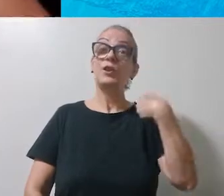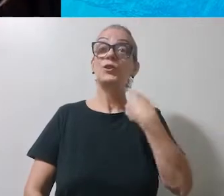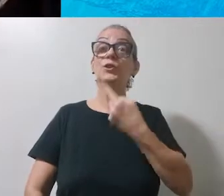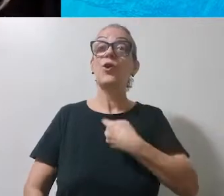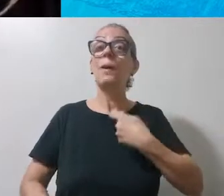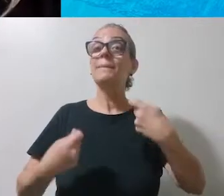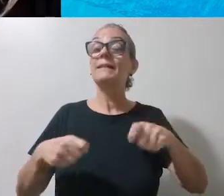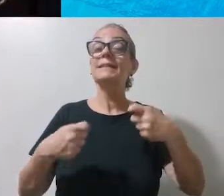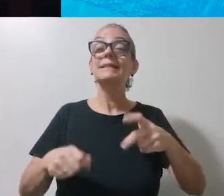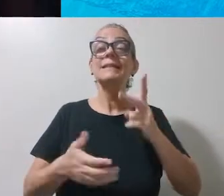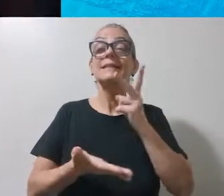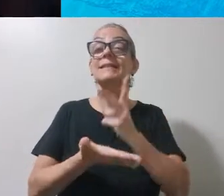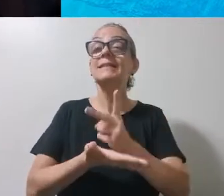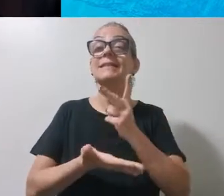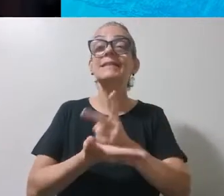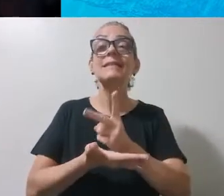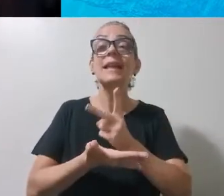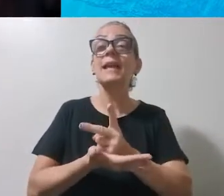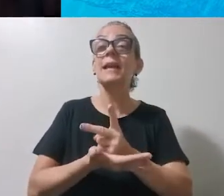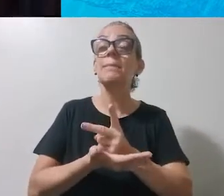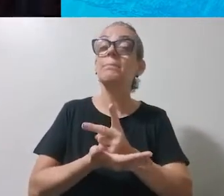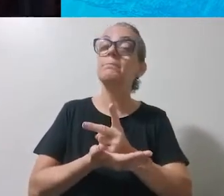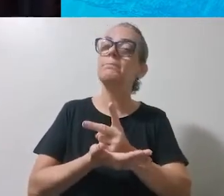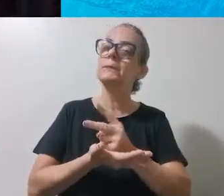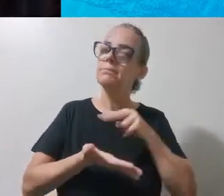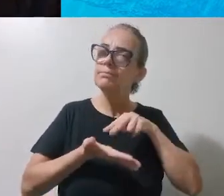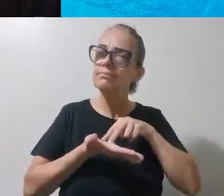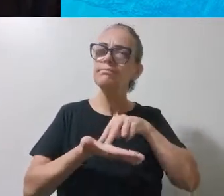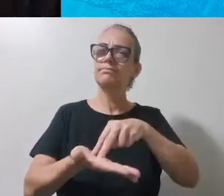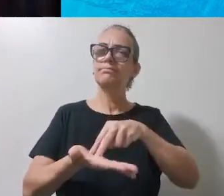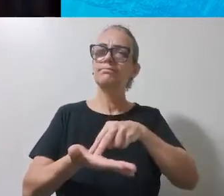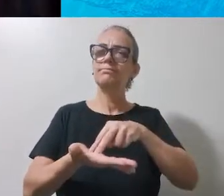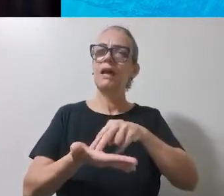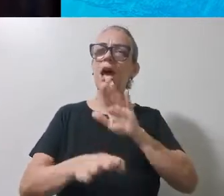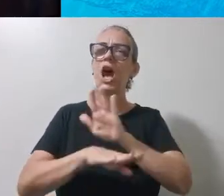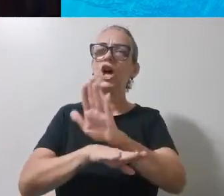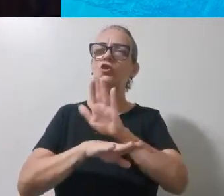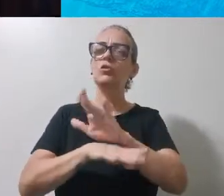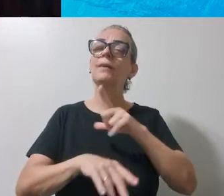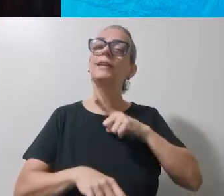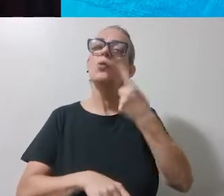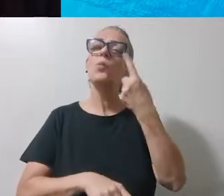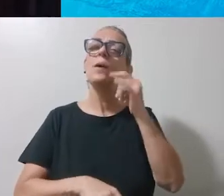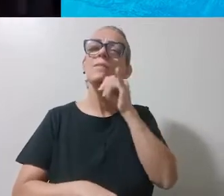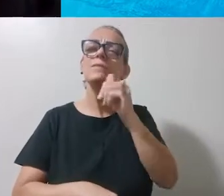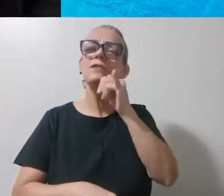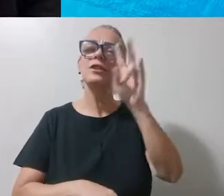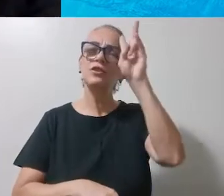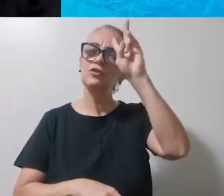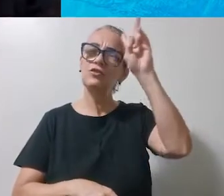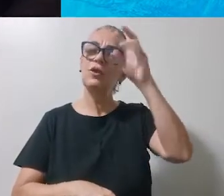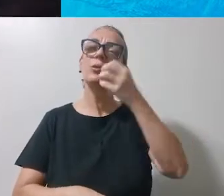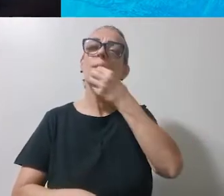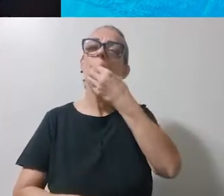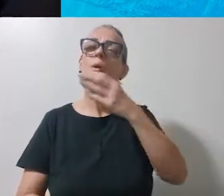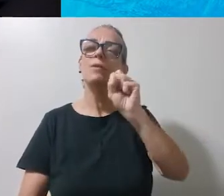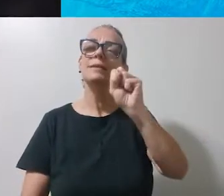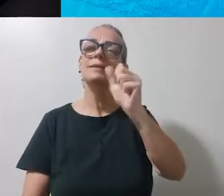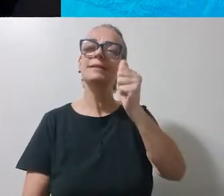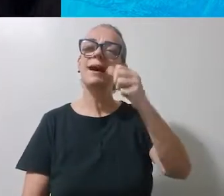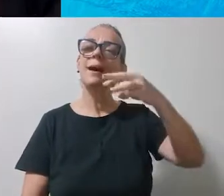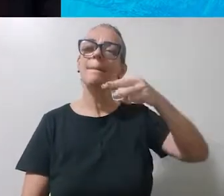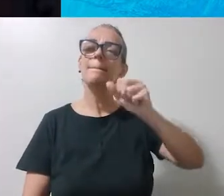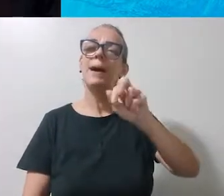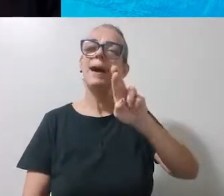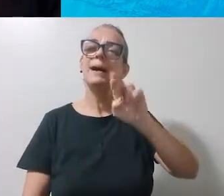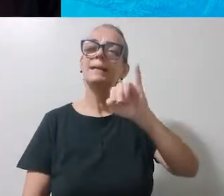sempre prontos para ajudar. Tem uma parábola muito linda do bom samaritano, né? Que ajuda a um rapaz